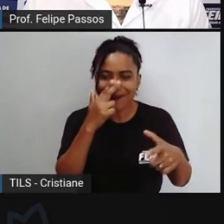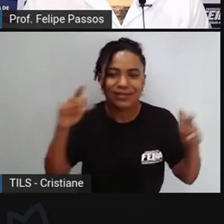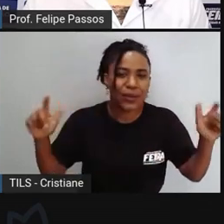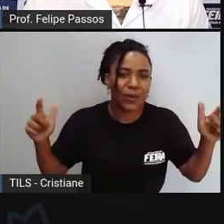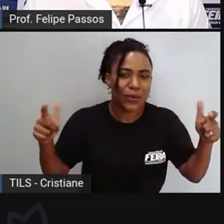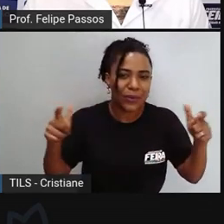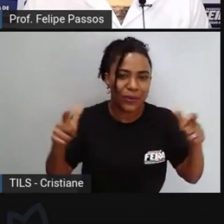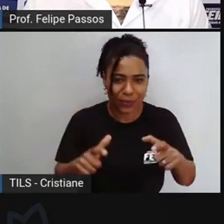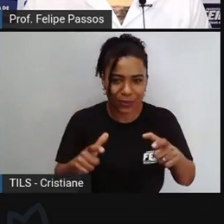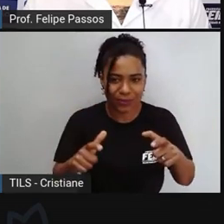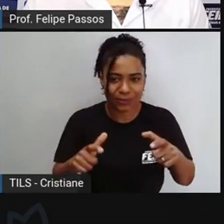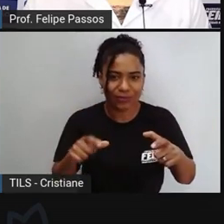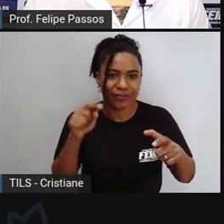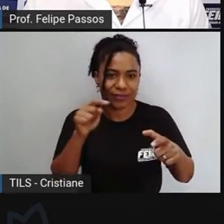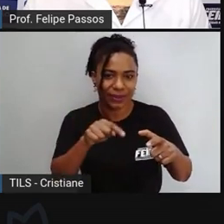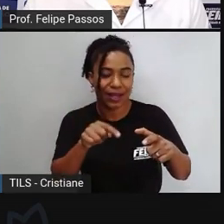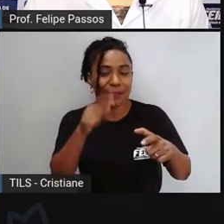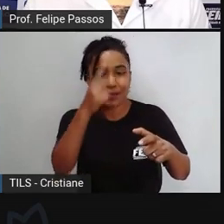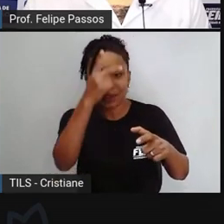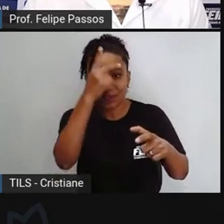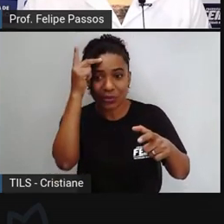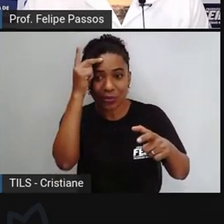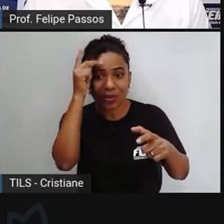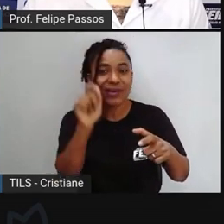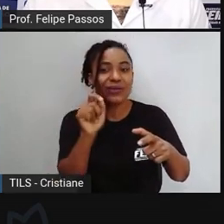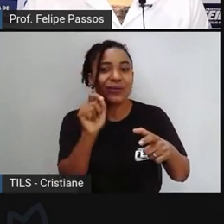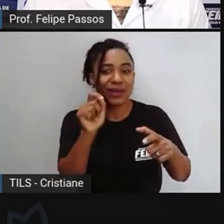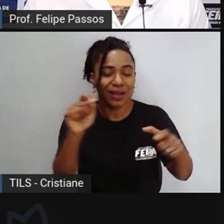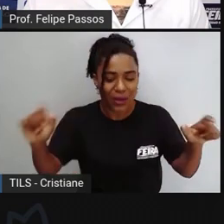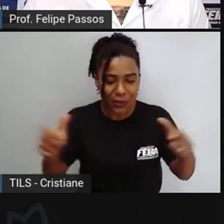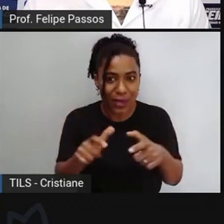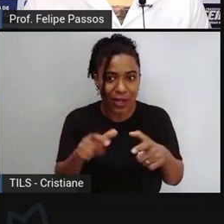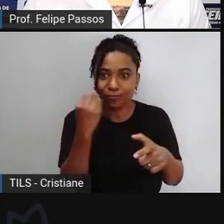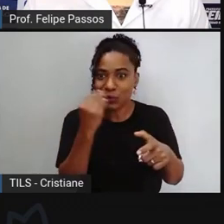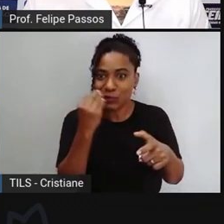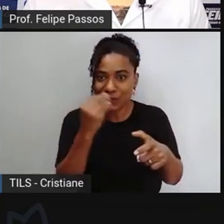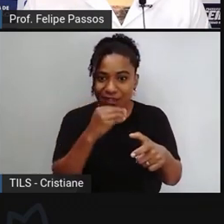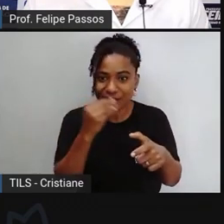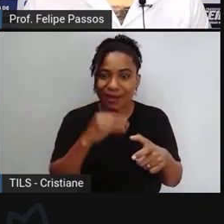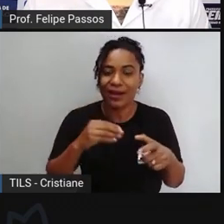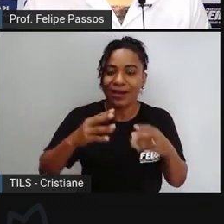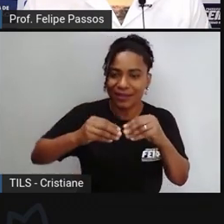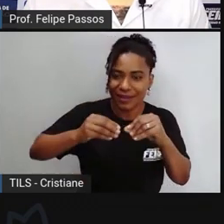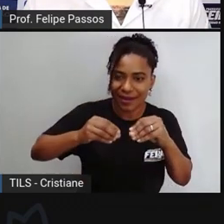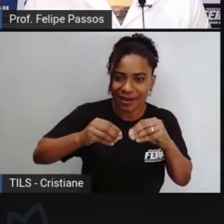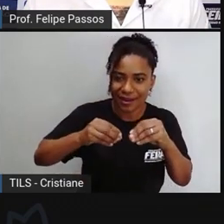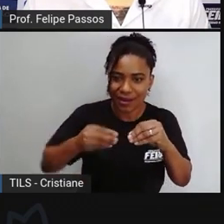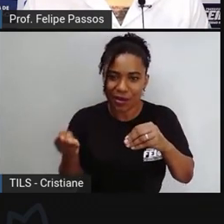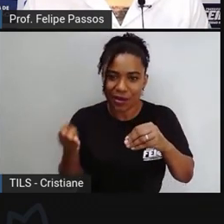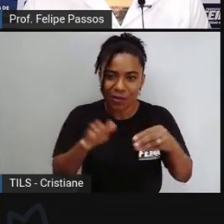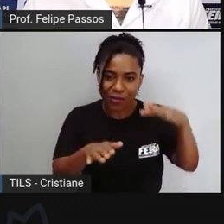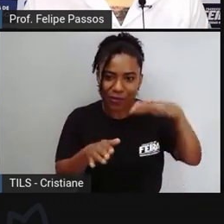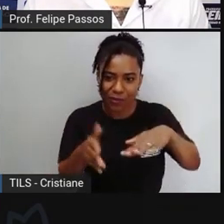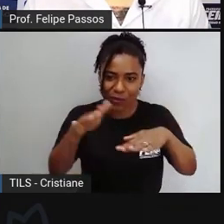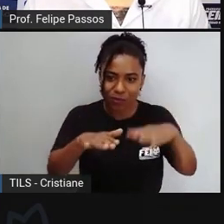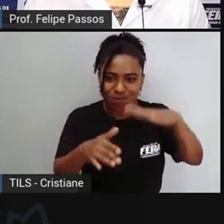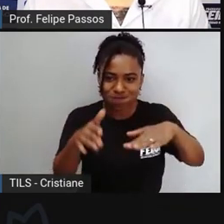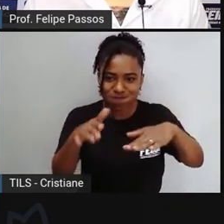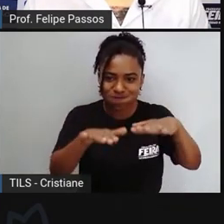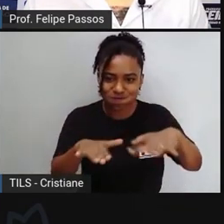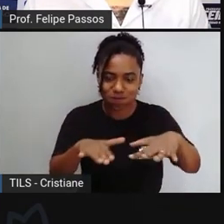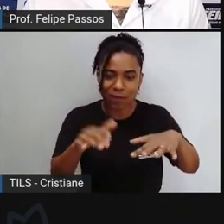é aqui que eu vou aterrar para invadir. Fica igual